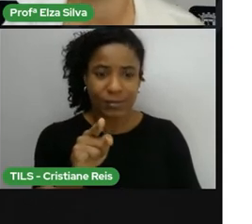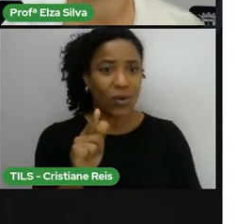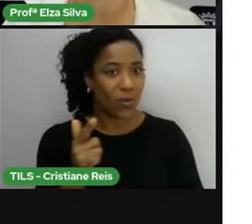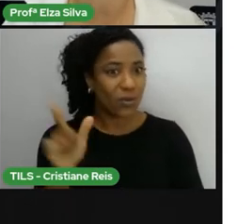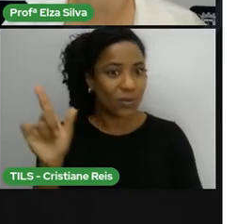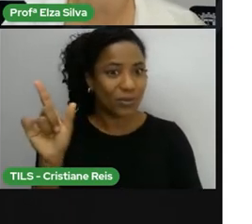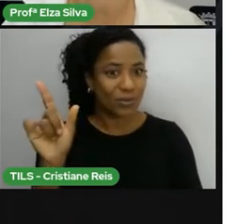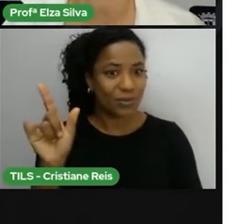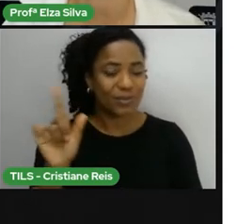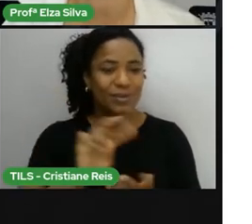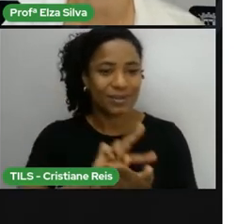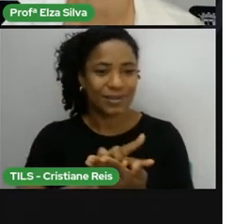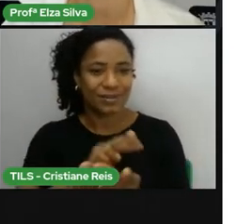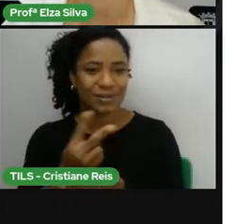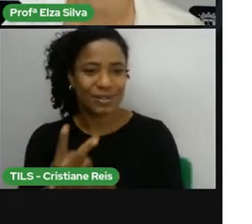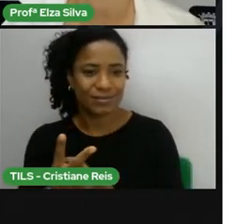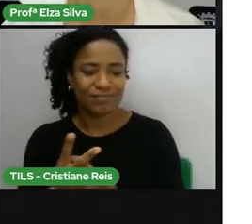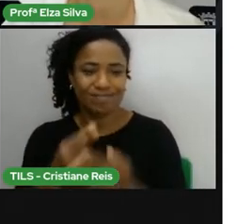Respeito.